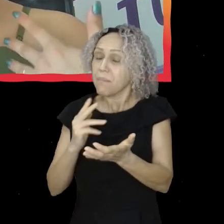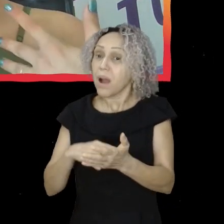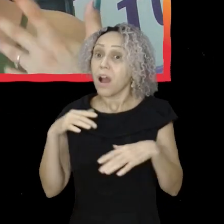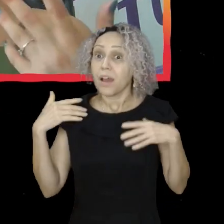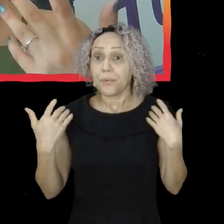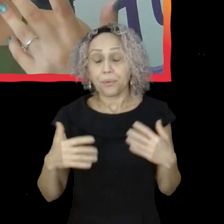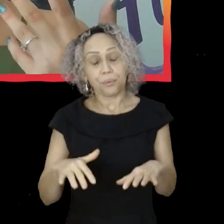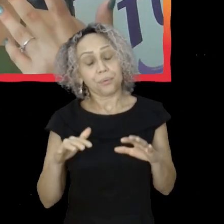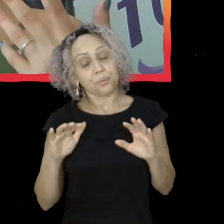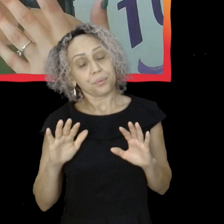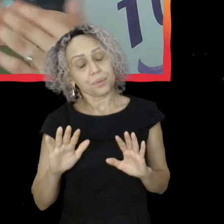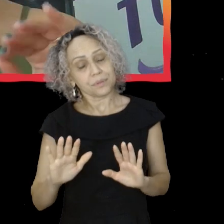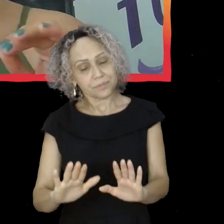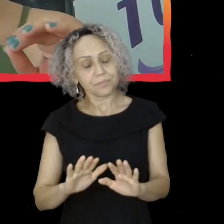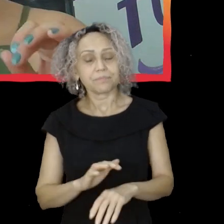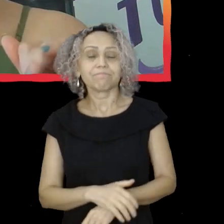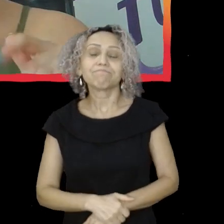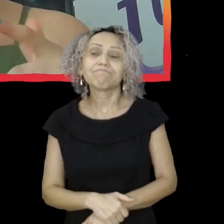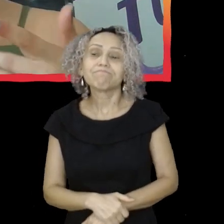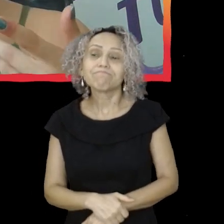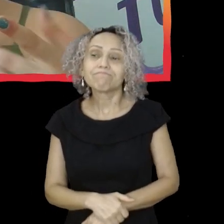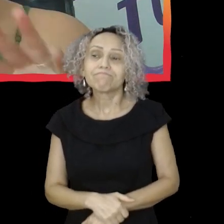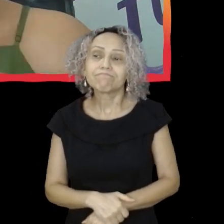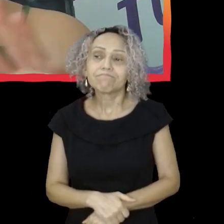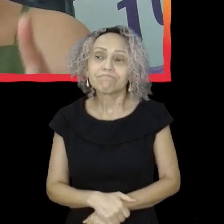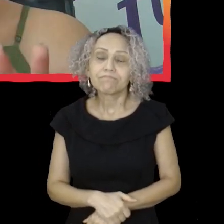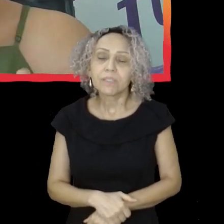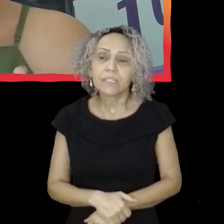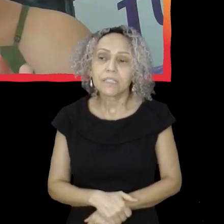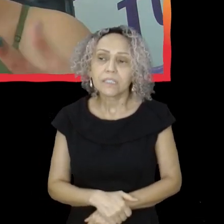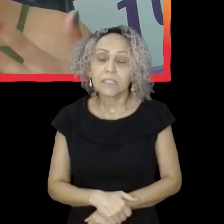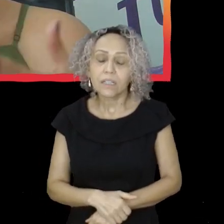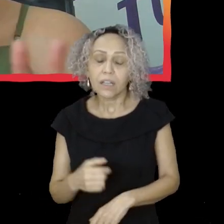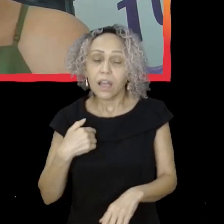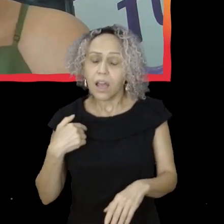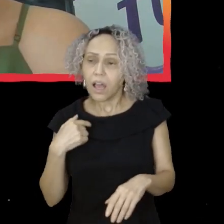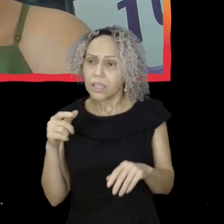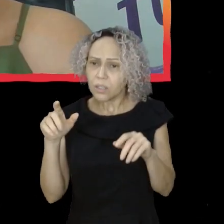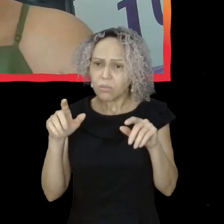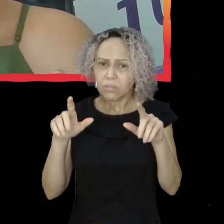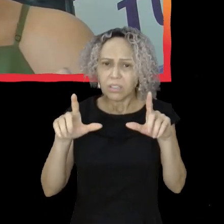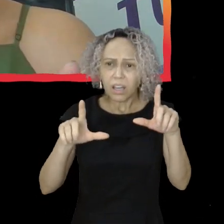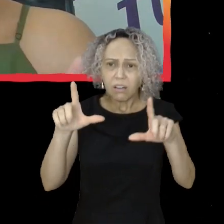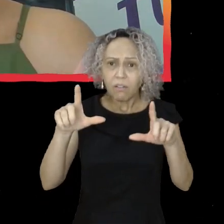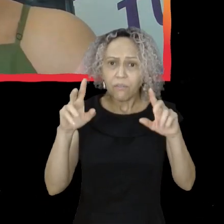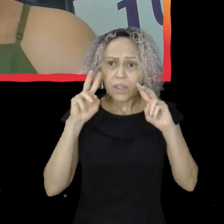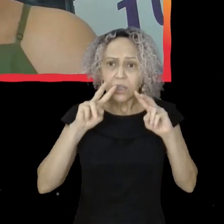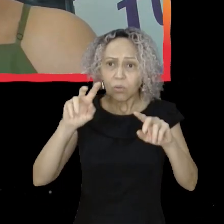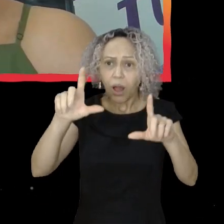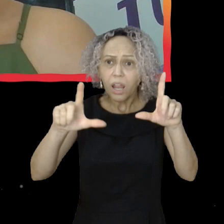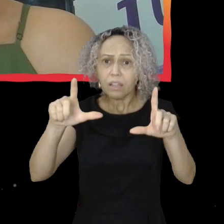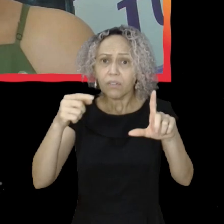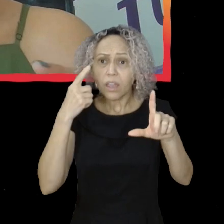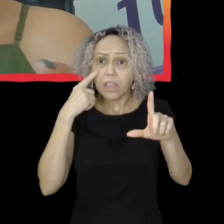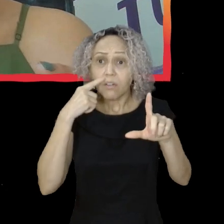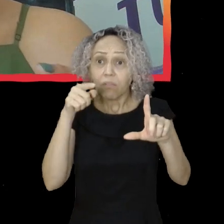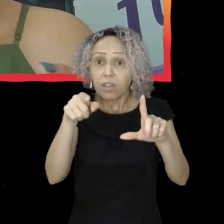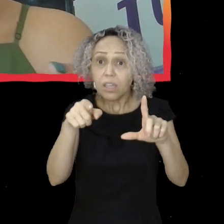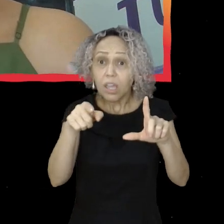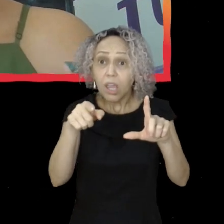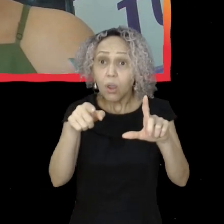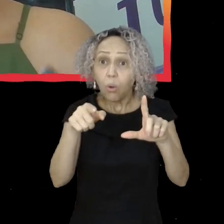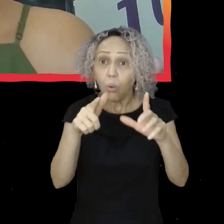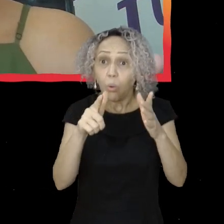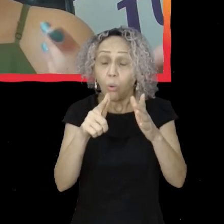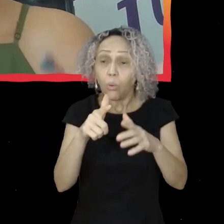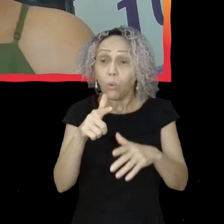E daí foi aí, que daí a gente tava, tipo, assistindo TV, e eu apareci no jornal. E daí eu fiquei, tipo, caraca,